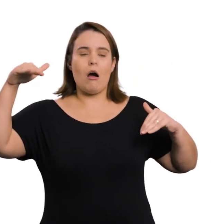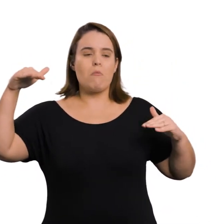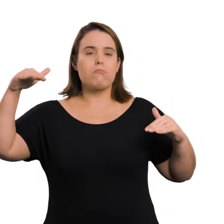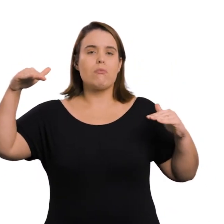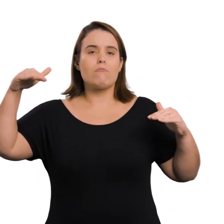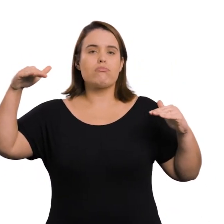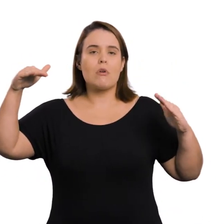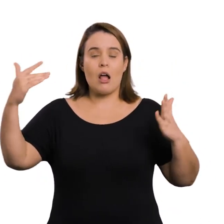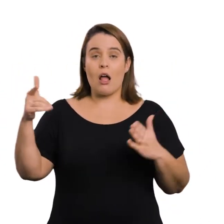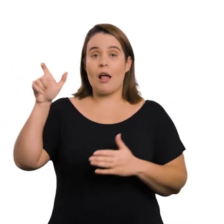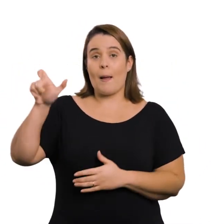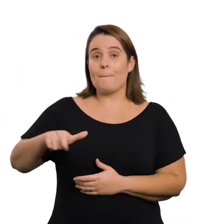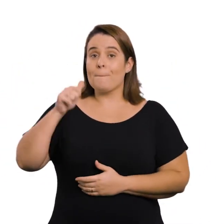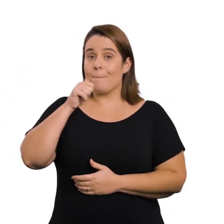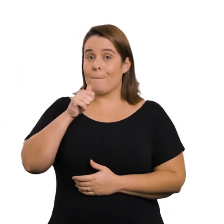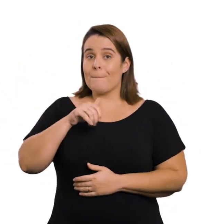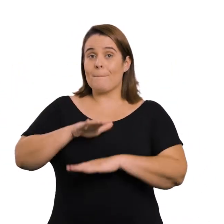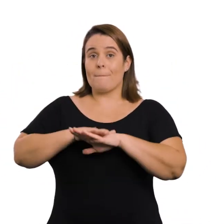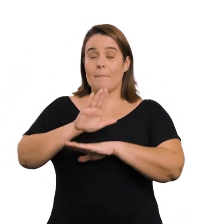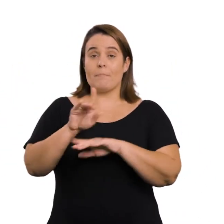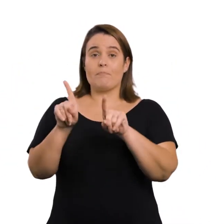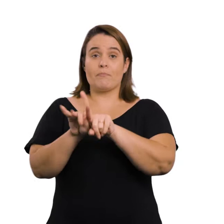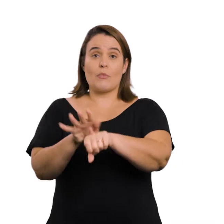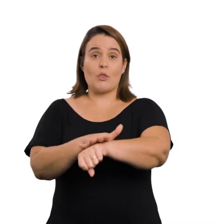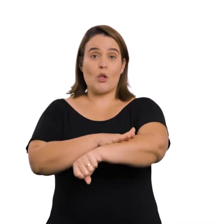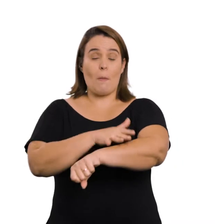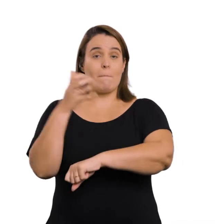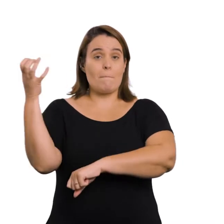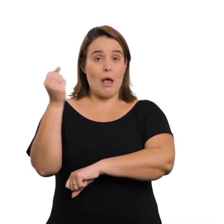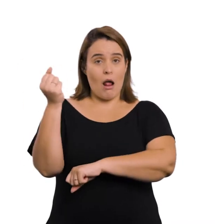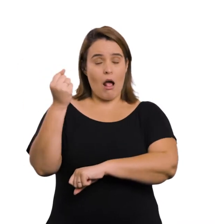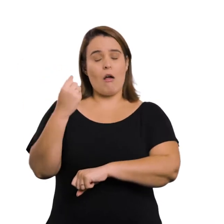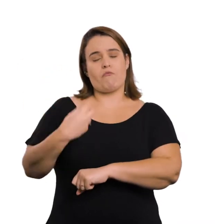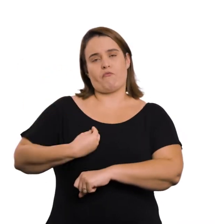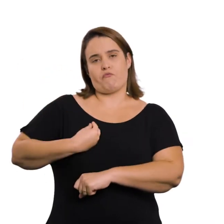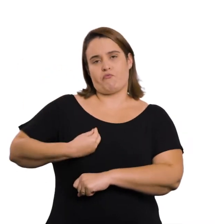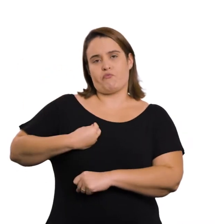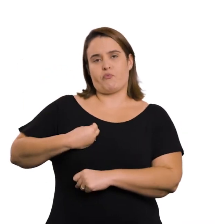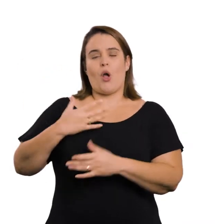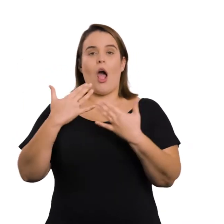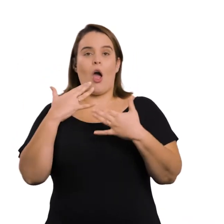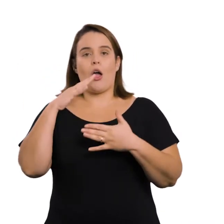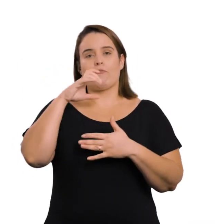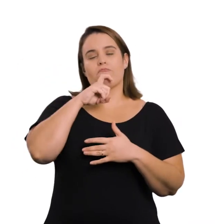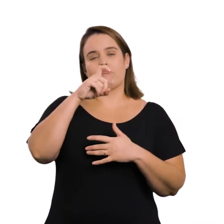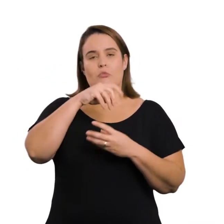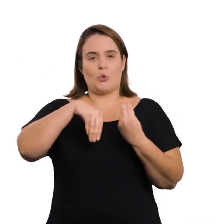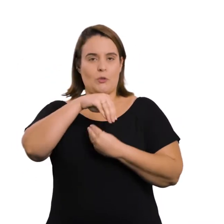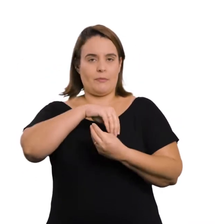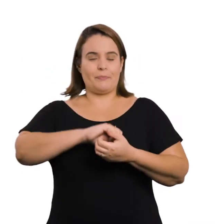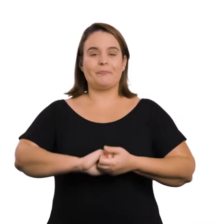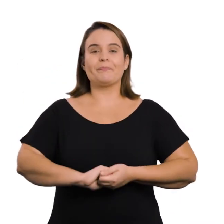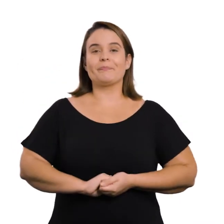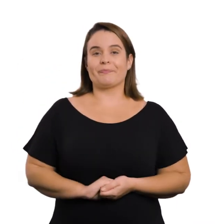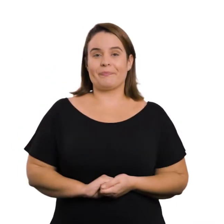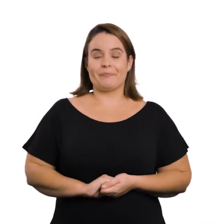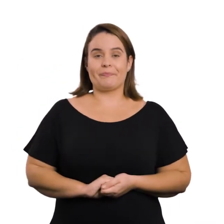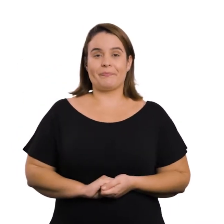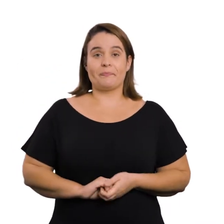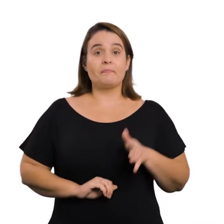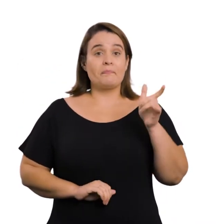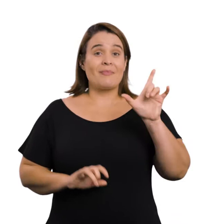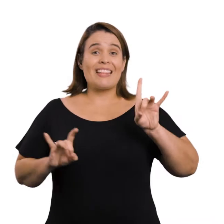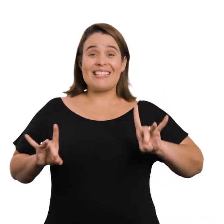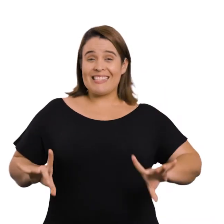E que é mais comum nas mulheres e nos indivíduos de pele branca que vivem em zonas temperadas Especial